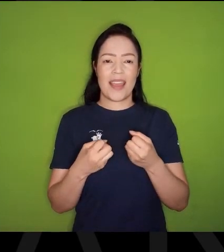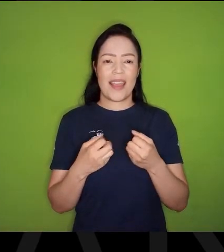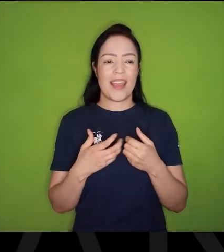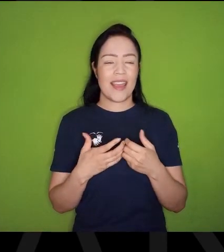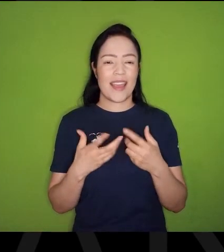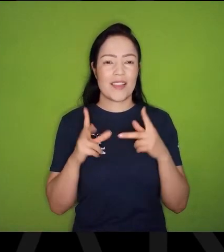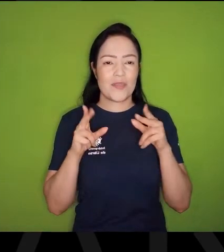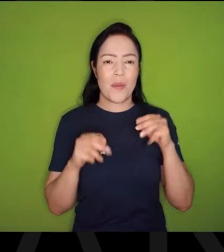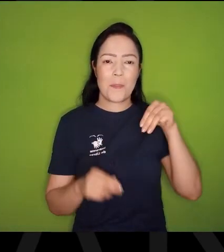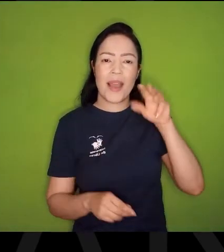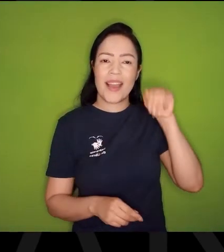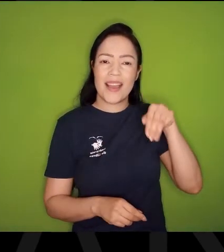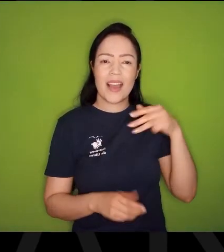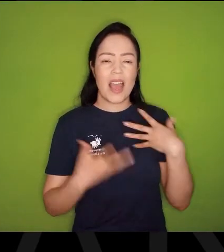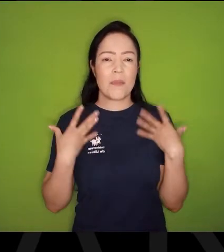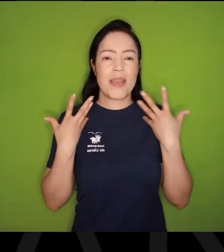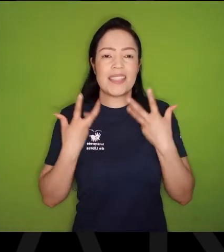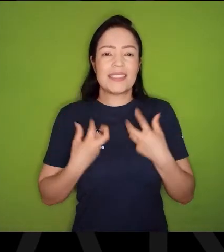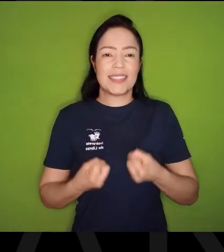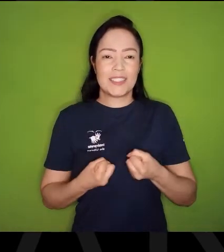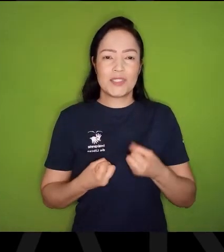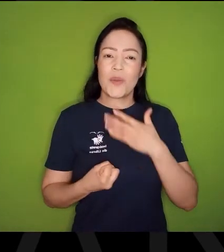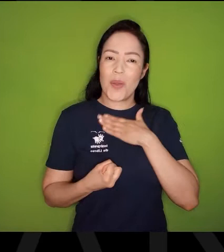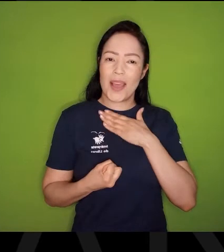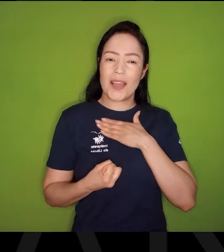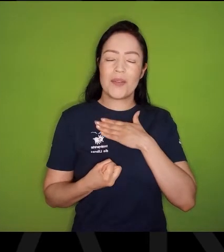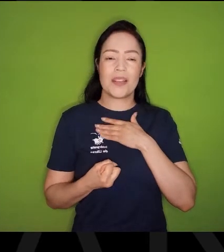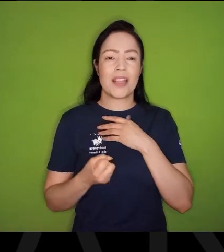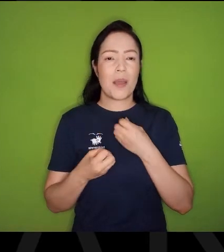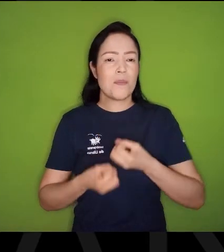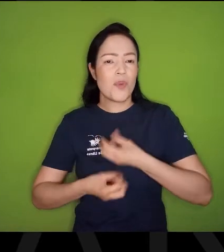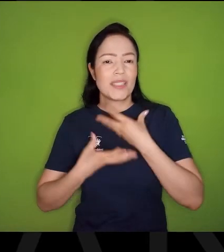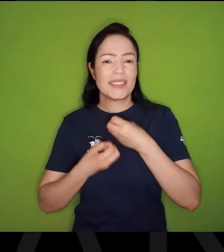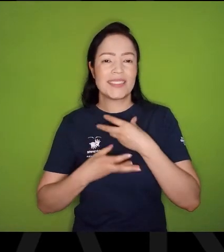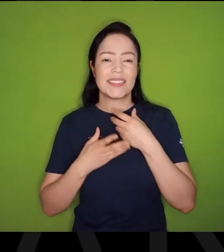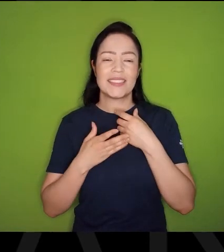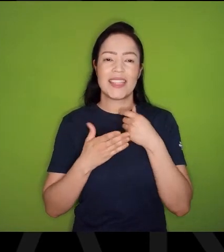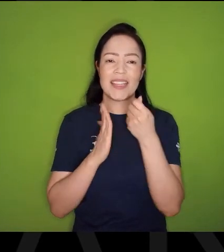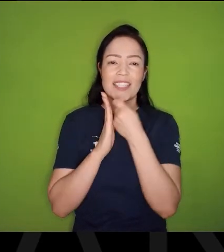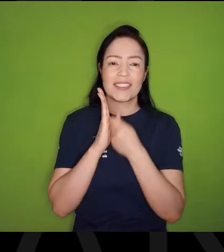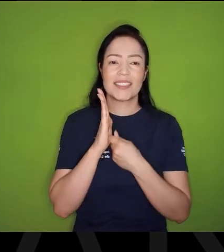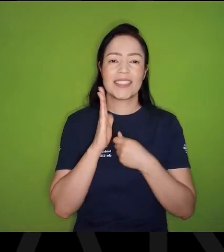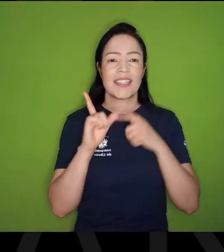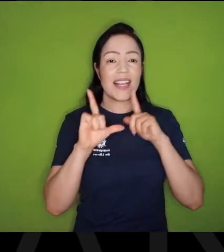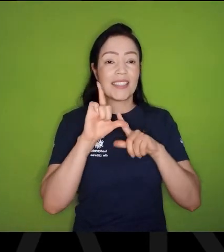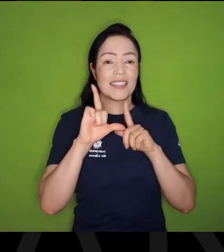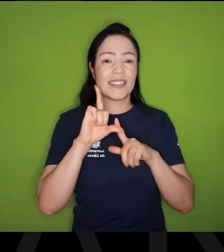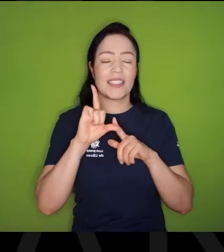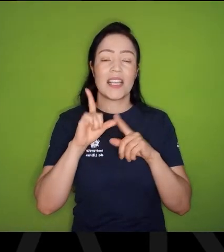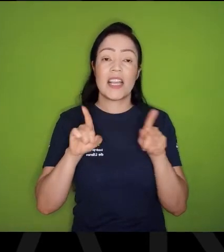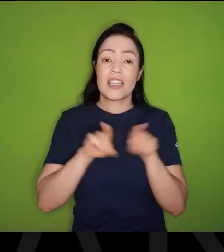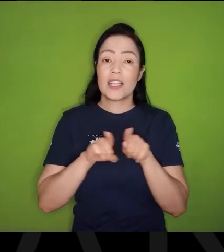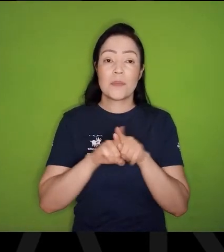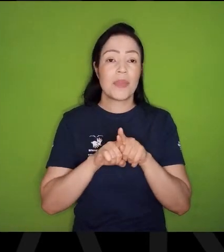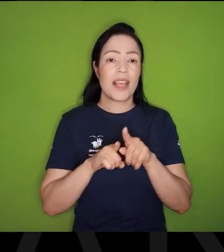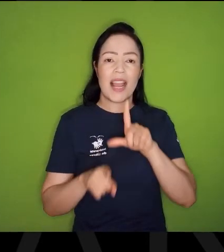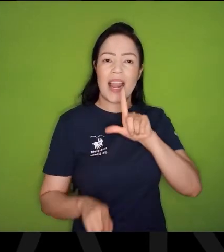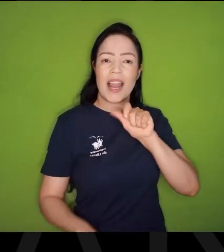na poesia, Na escrita, Na literatura, E na latinidade,